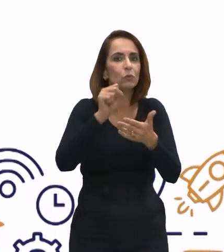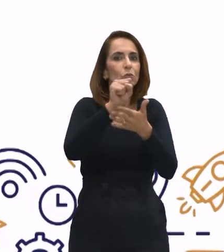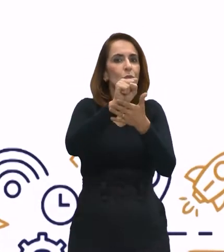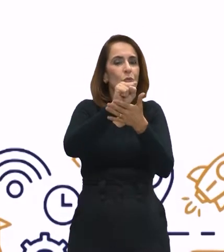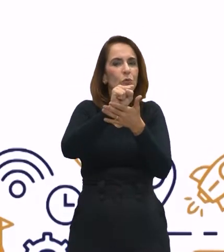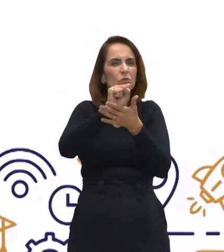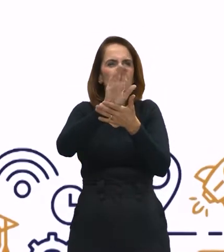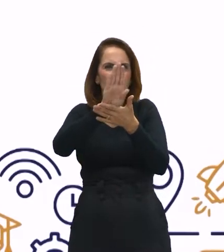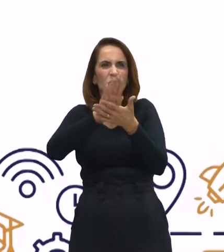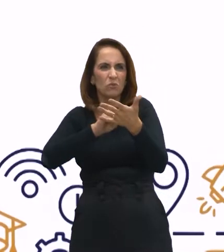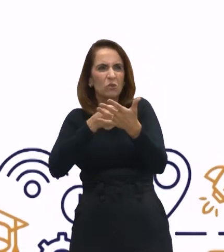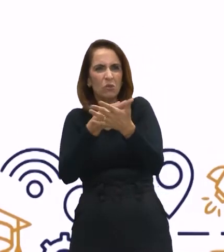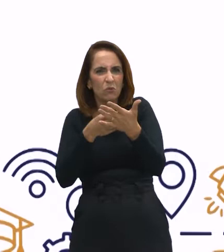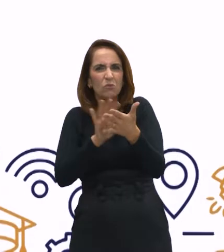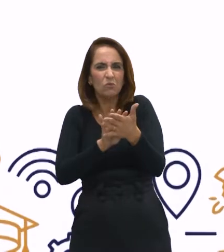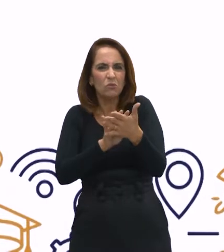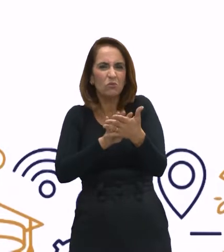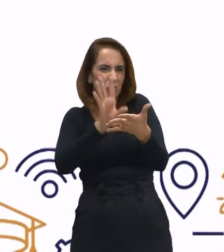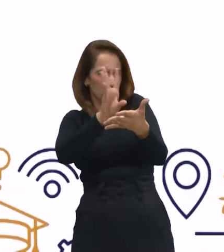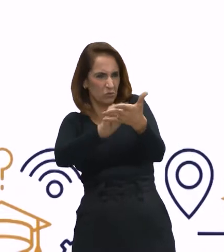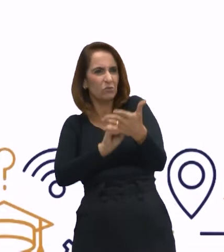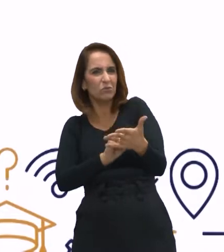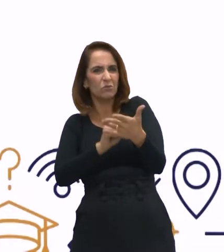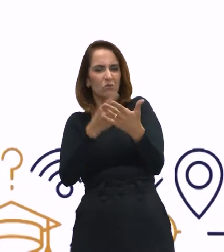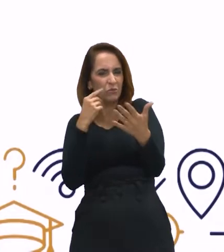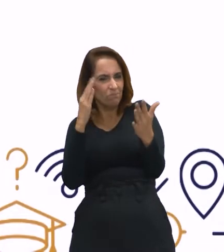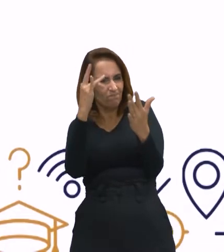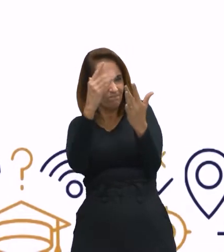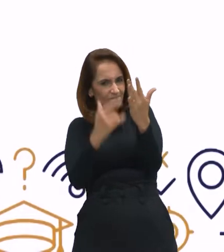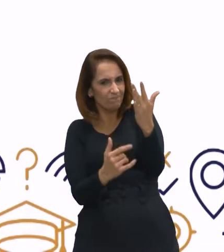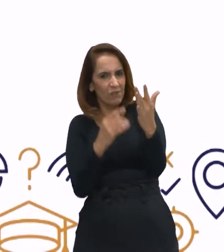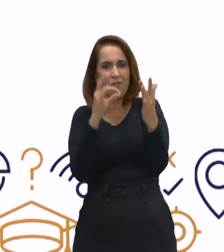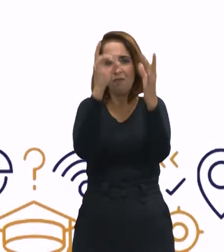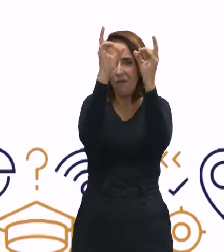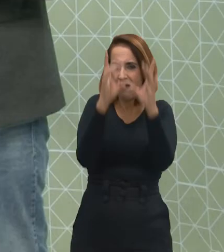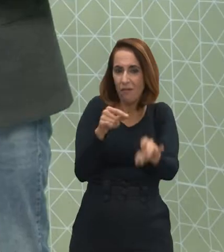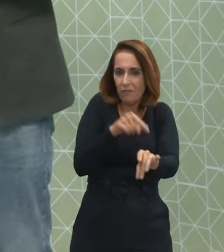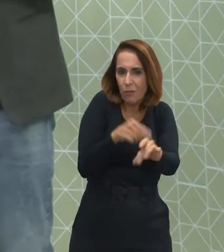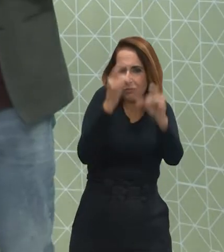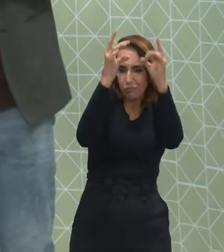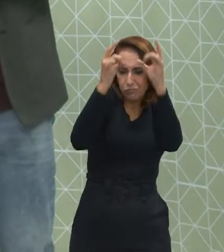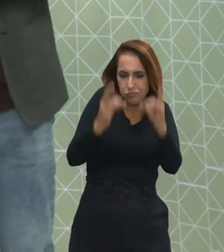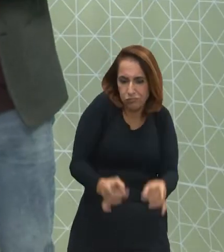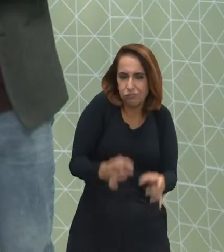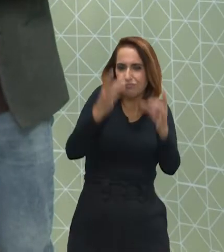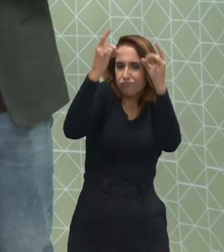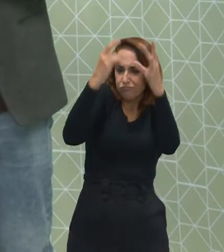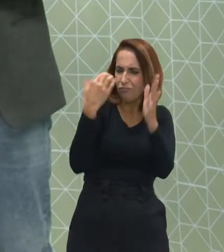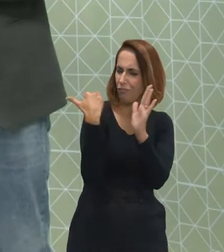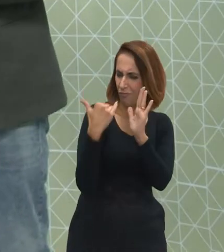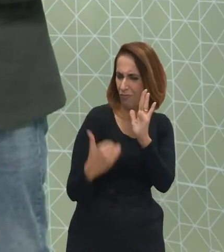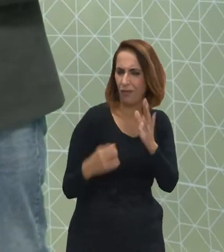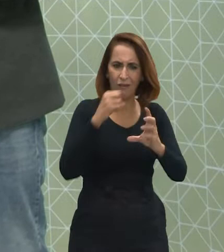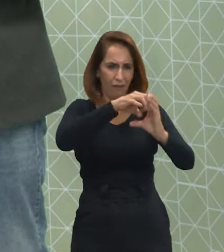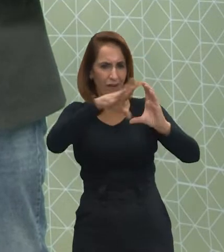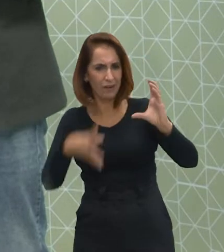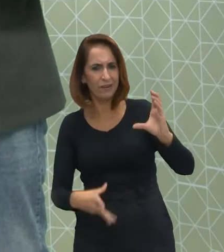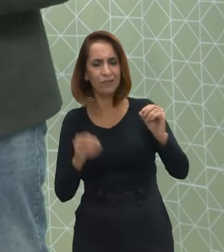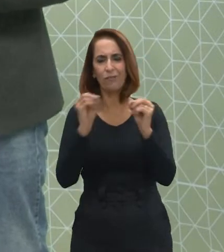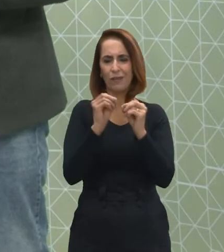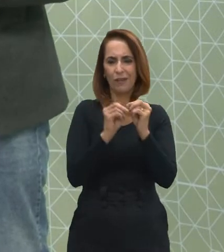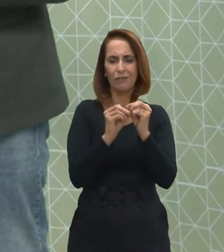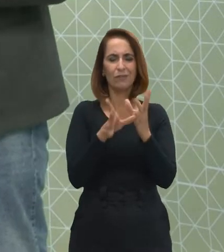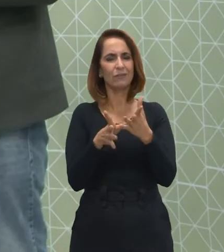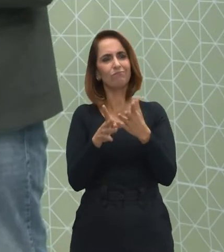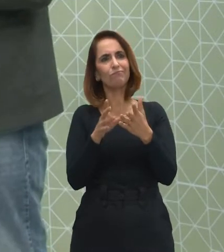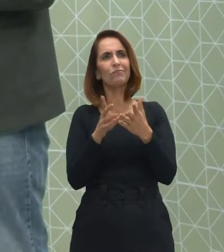que concernem a cada questionamento desse, a cada época dessa daqui, ele vai ter que fazer resolução de